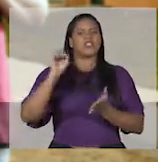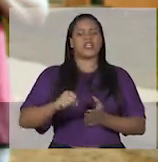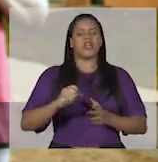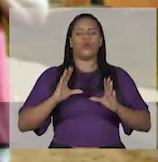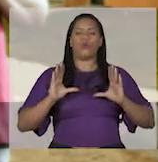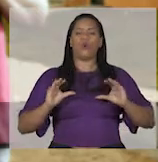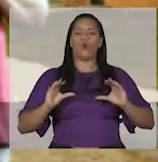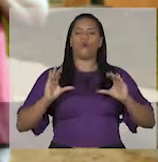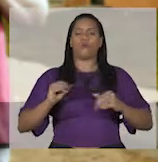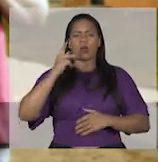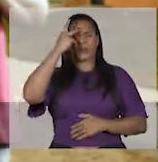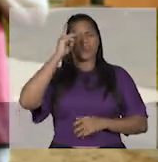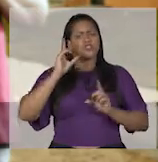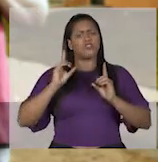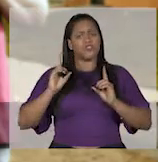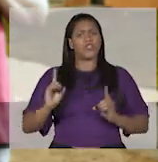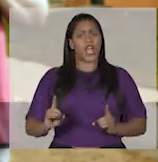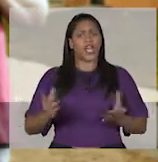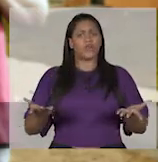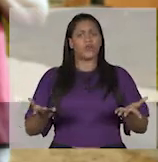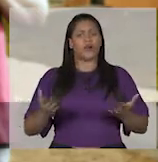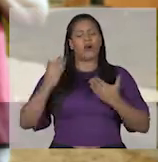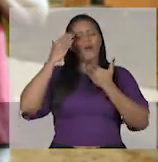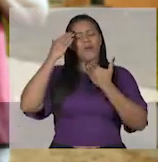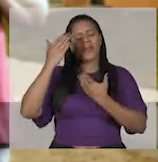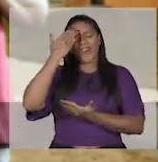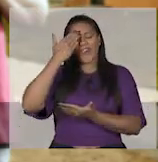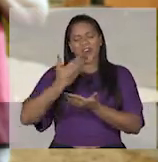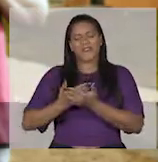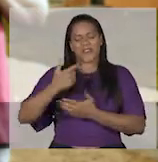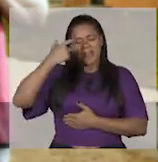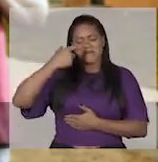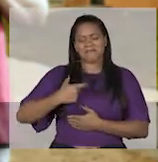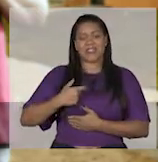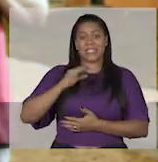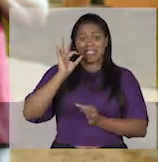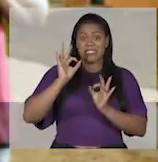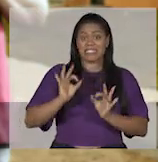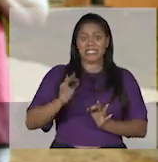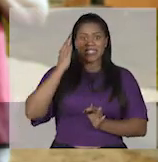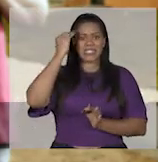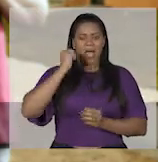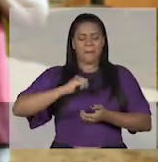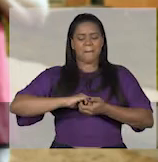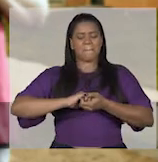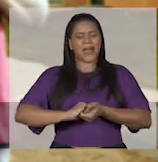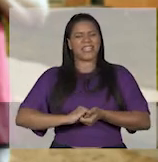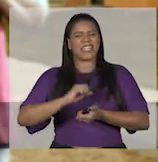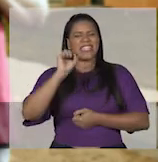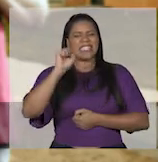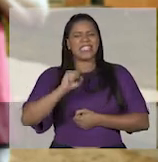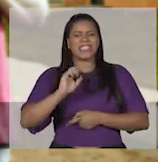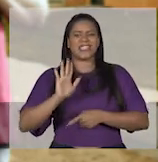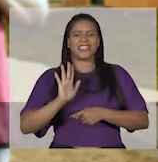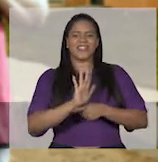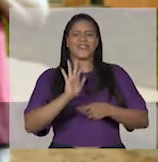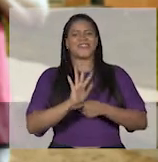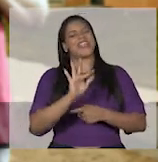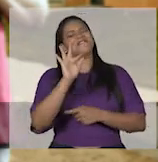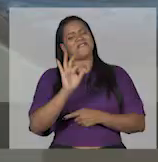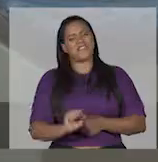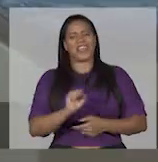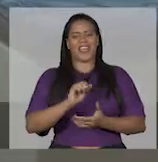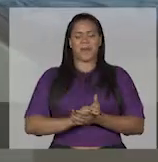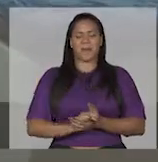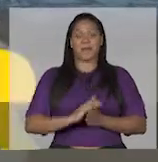o conforto que é direito da população Agradeço a sua confiança E tenho certeza que essa parceria vai dar muito certo